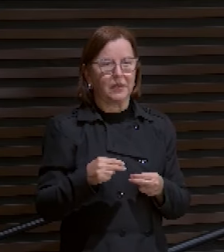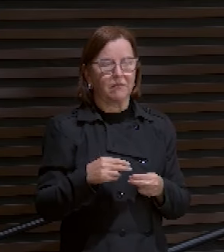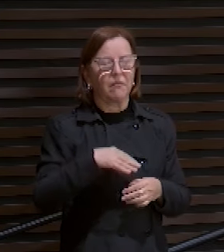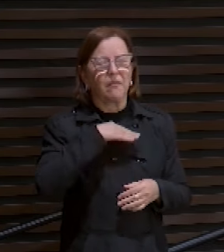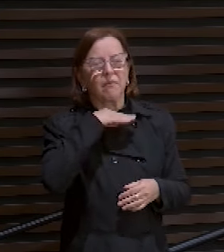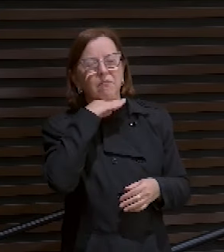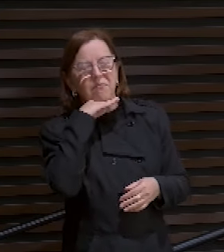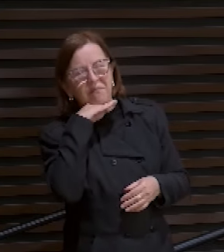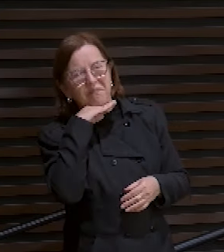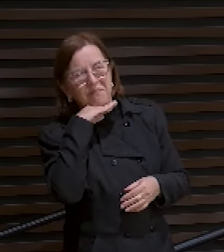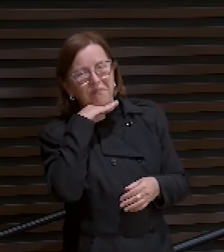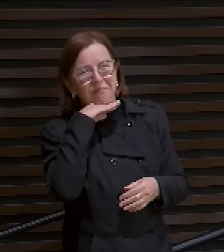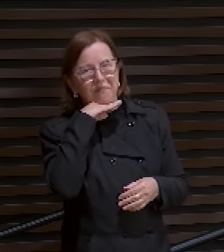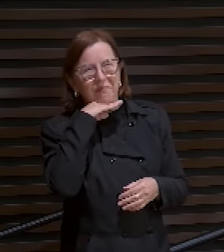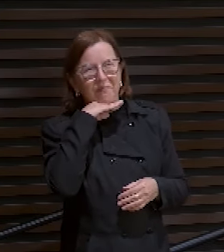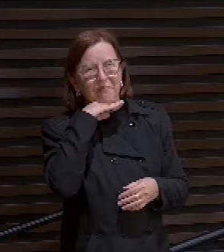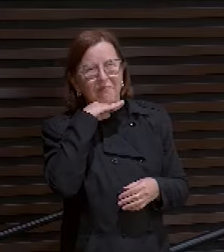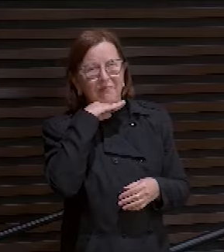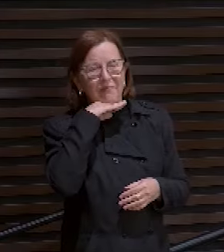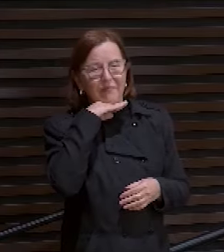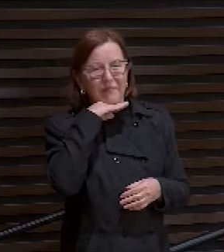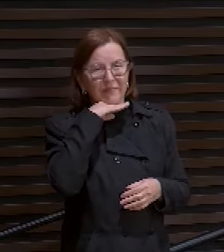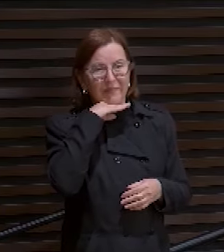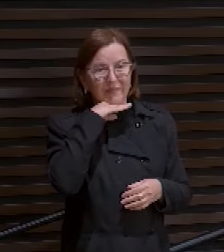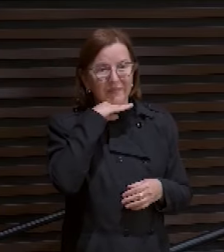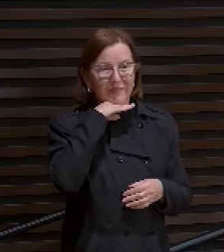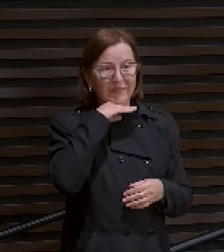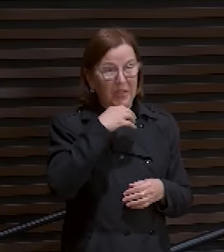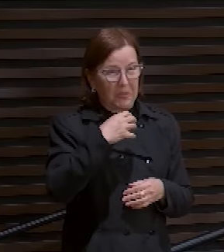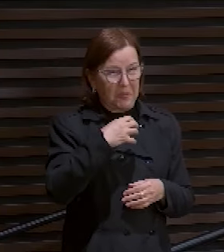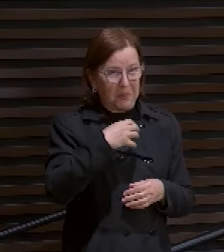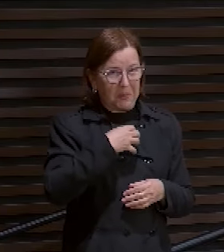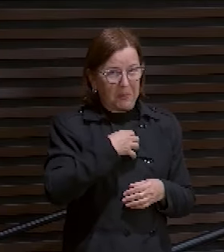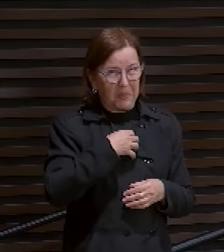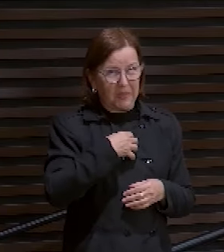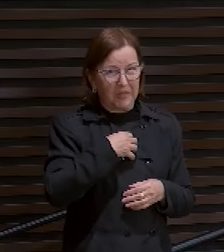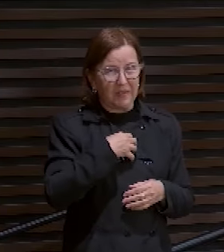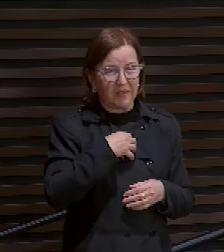consegue tomar a graça de Deus para que isso desça.